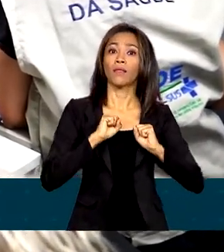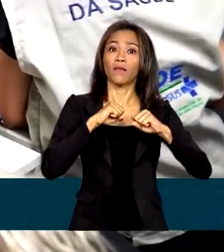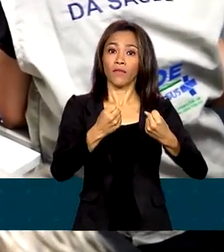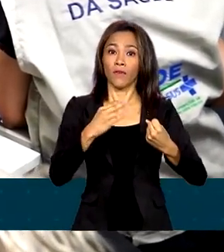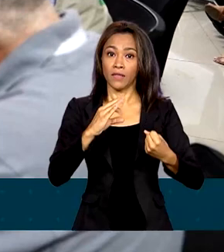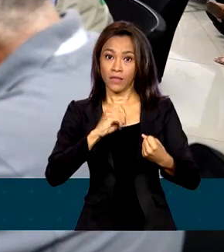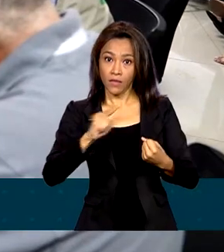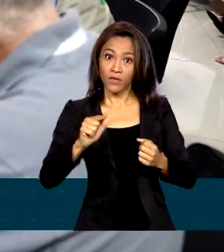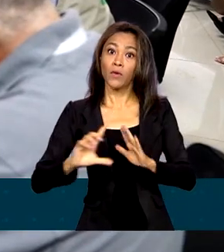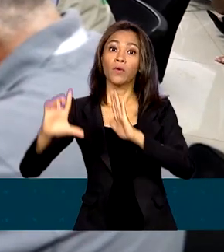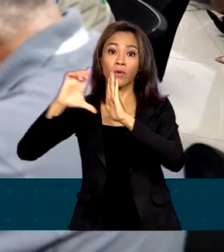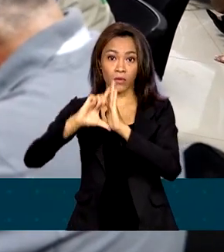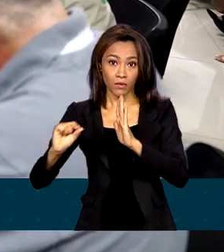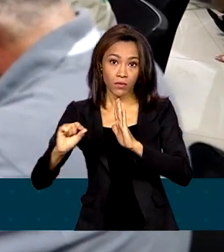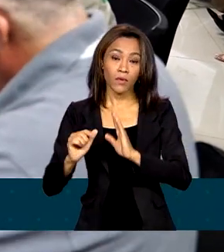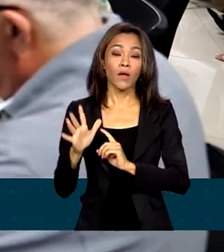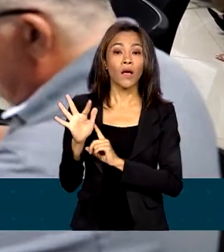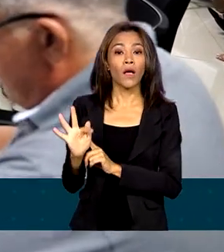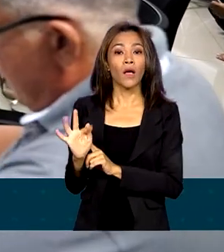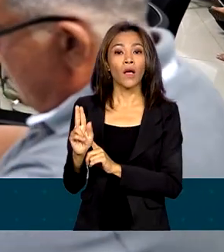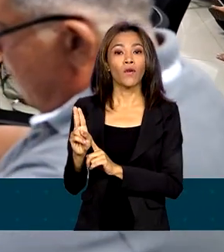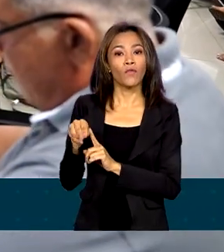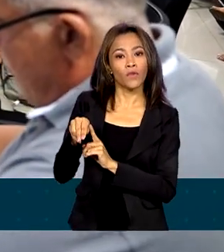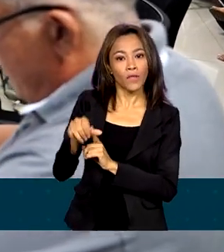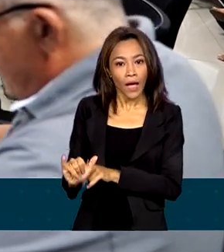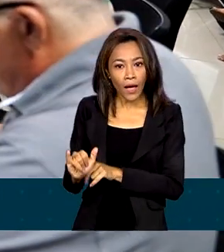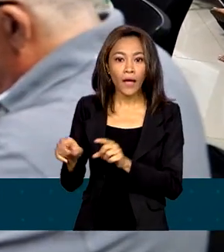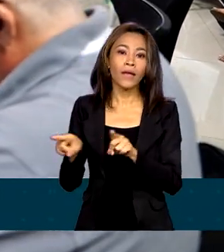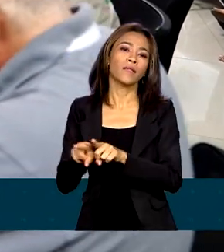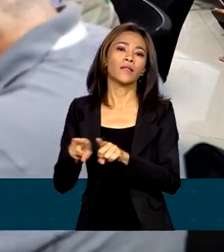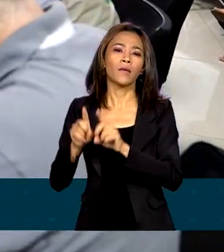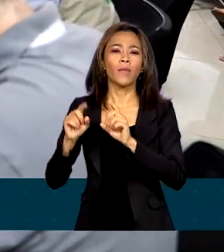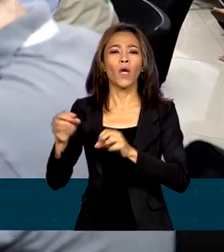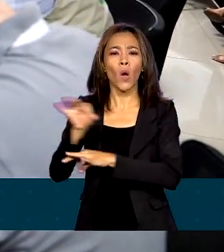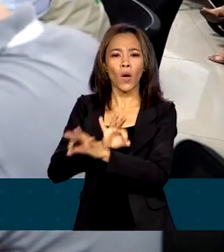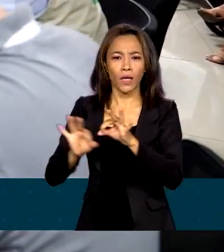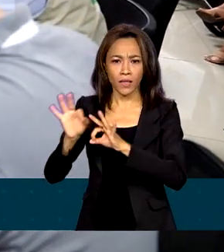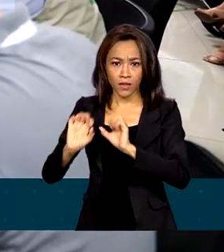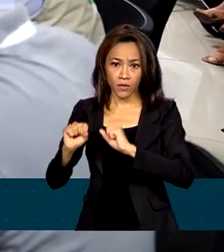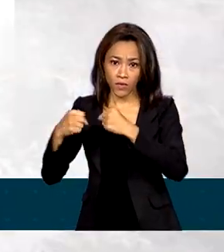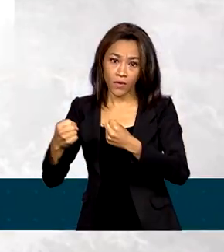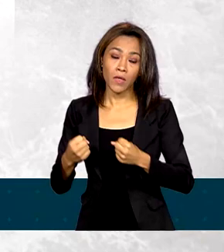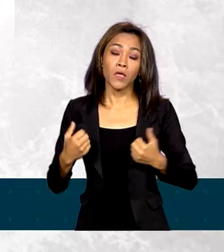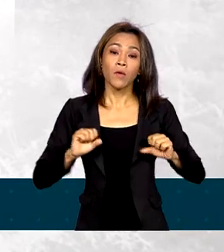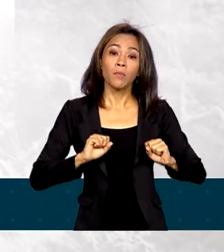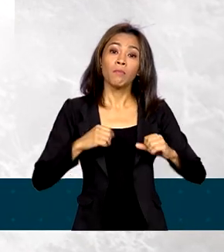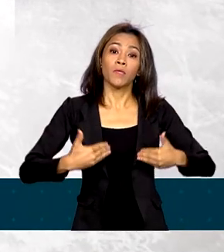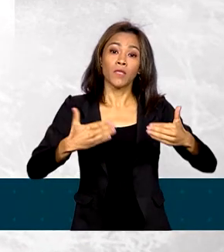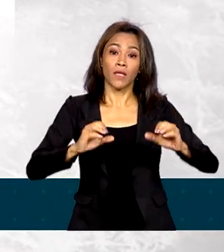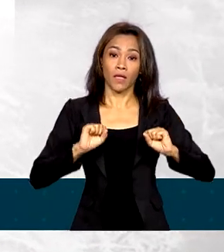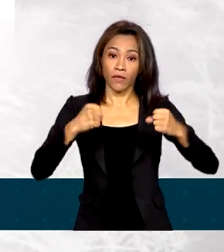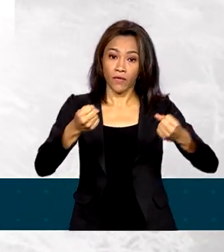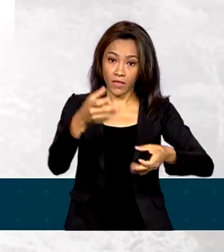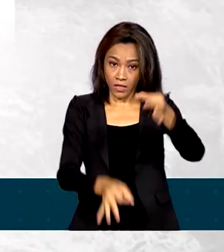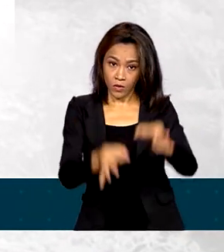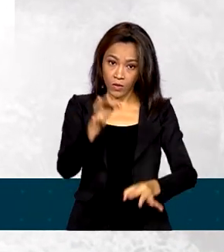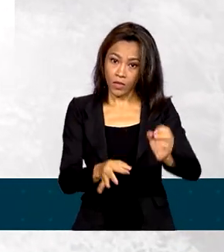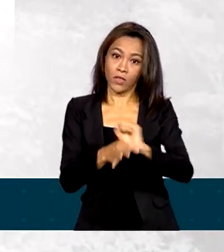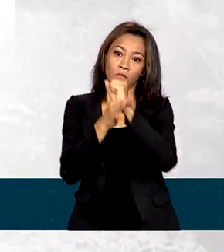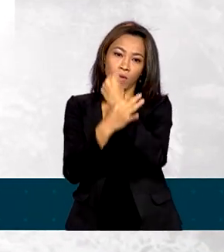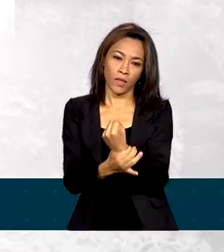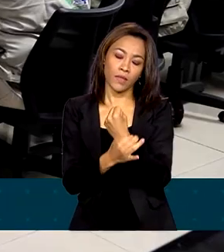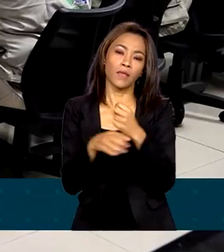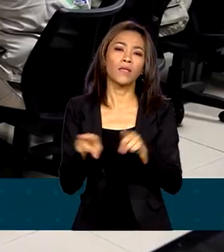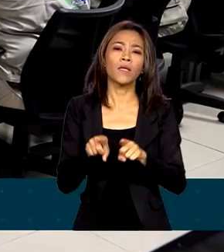da Presidência da República, FUNAI, Organização Pan-Americana da Saúde, Ministério da Defesa, Ministério da Justiça e Segurança Pública